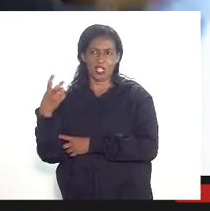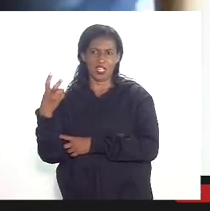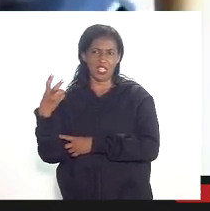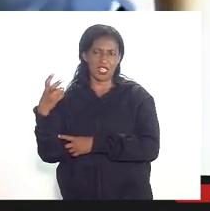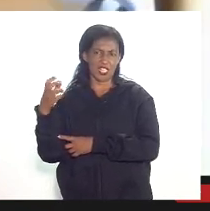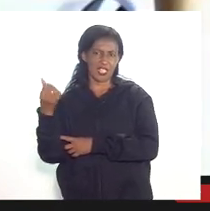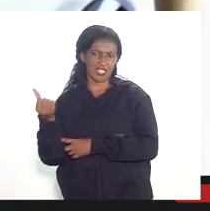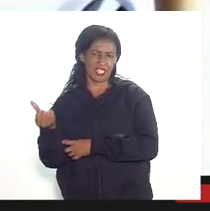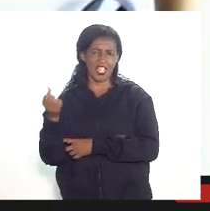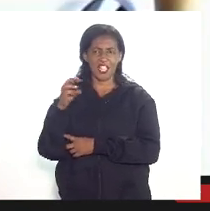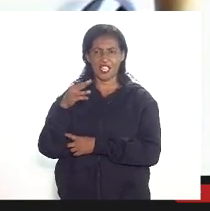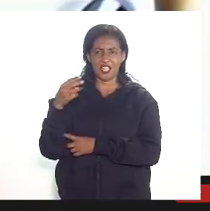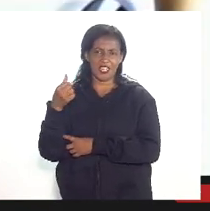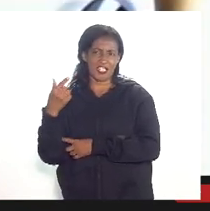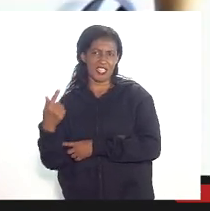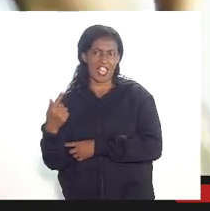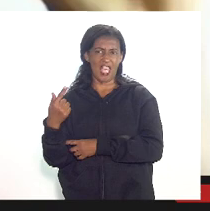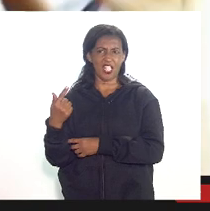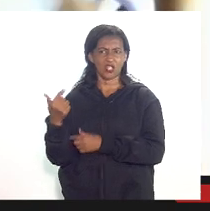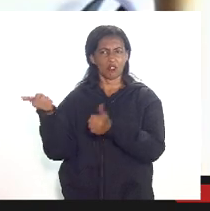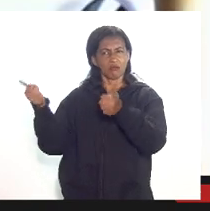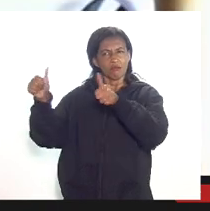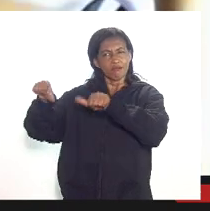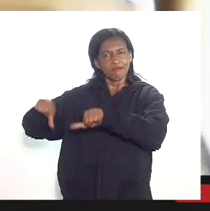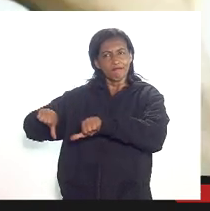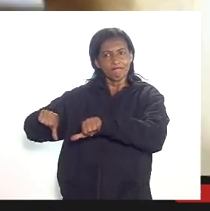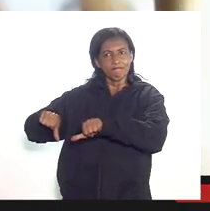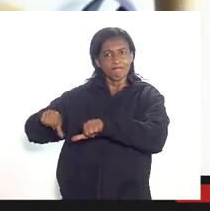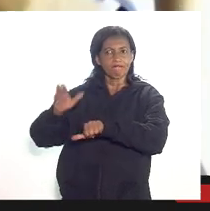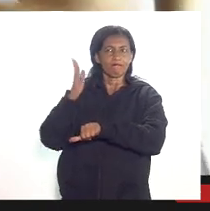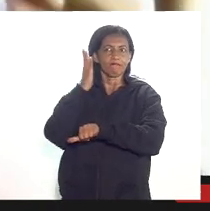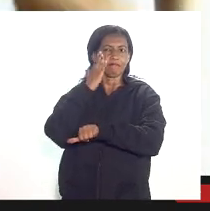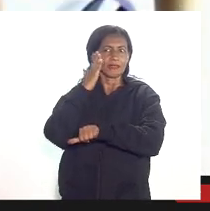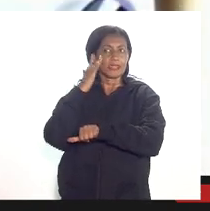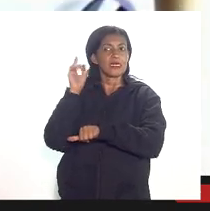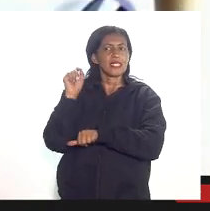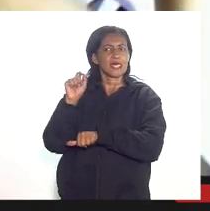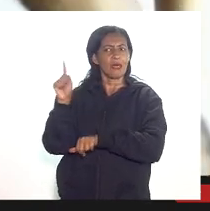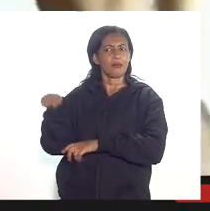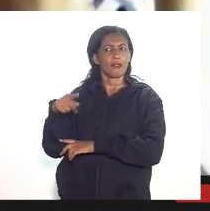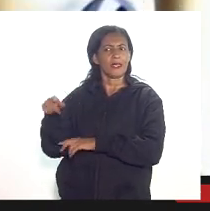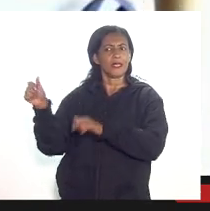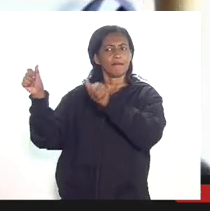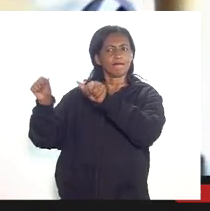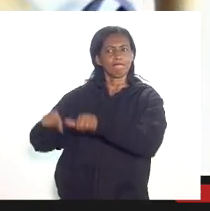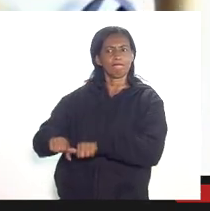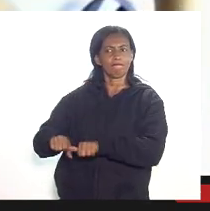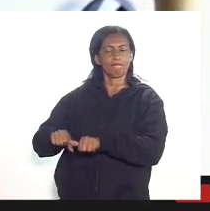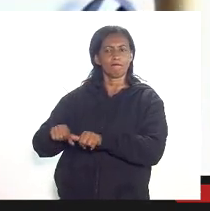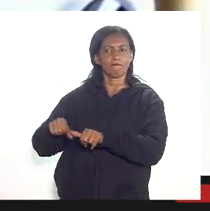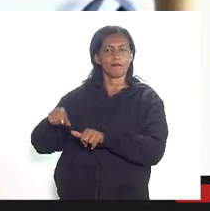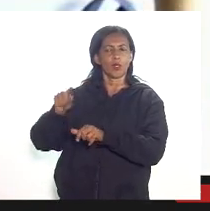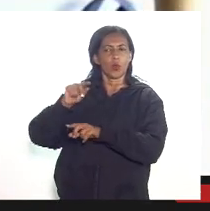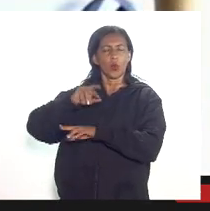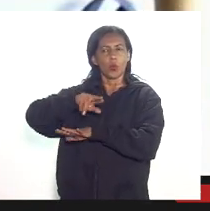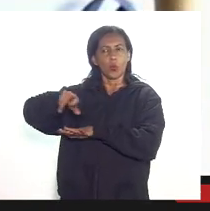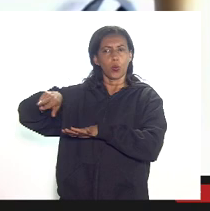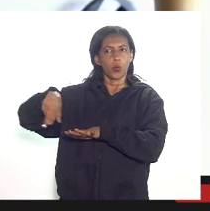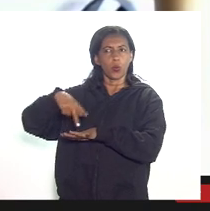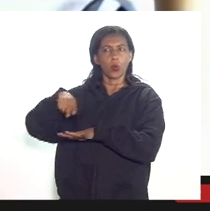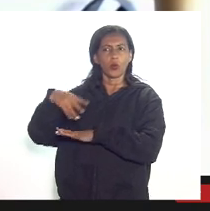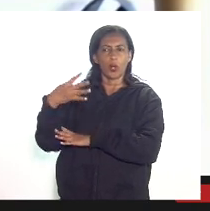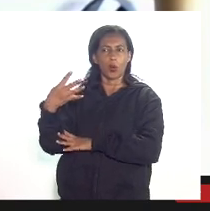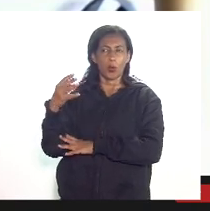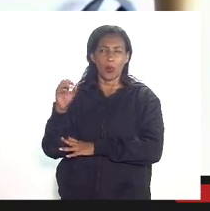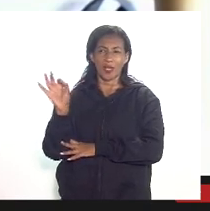2016 negativa para entender o que é essa alíquota efetiva que gira no máximo em 40